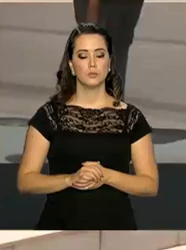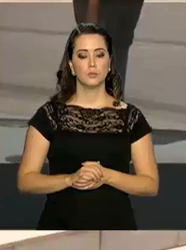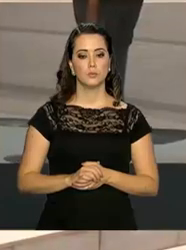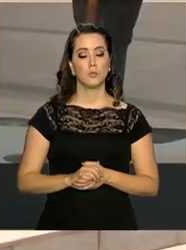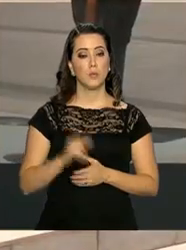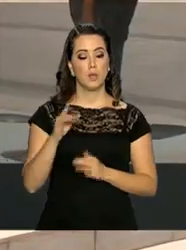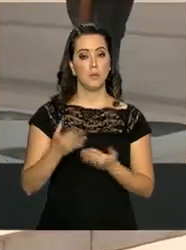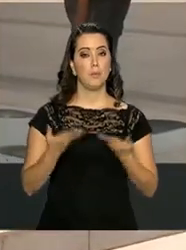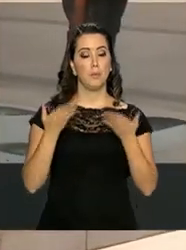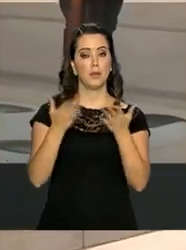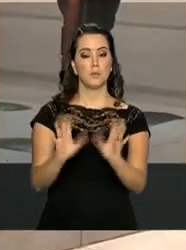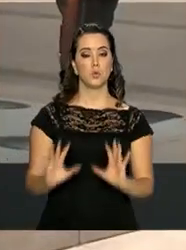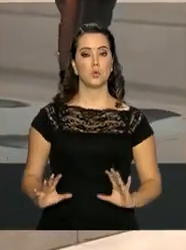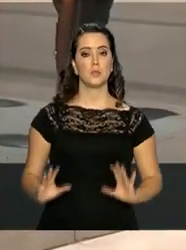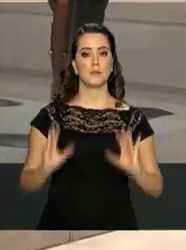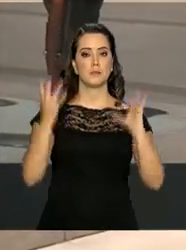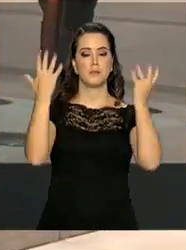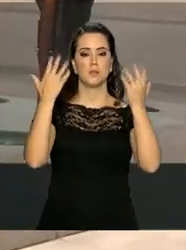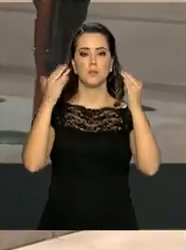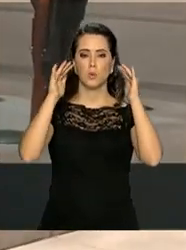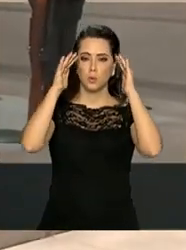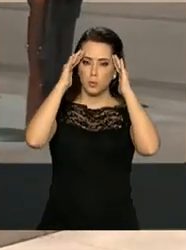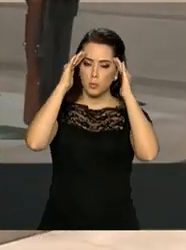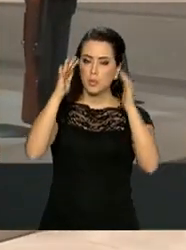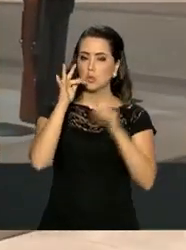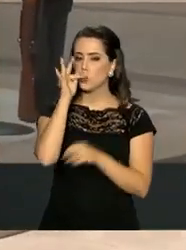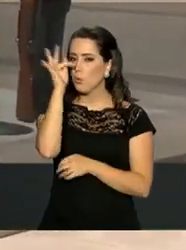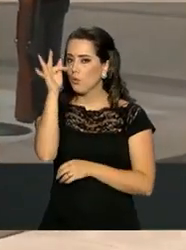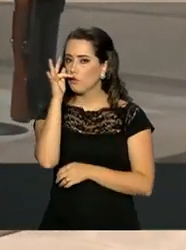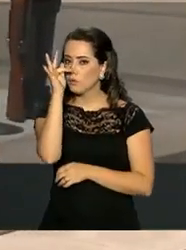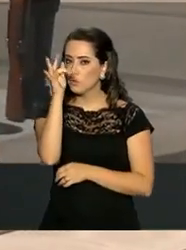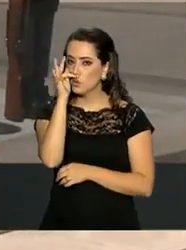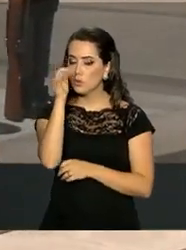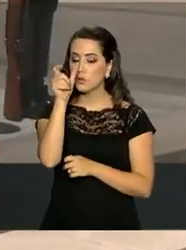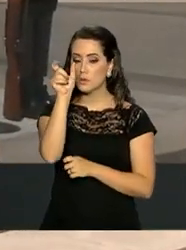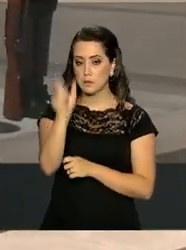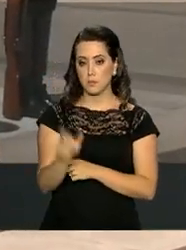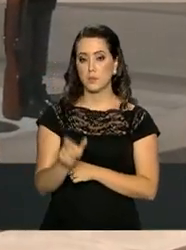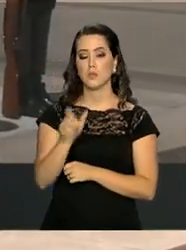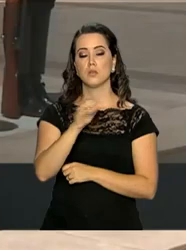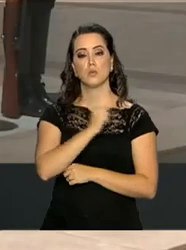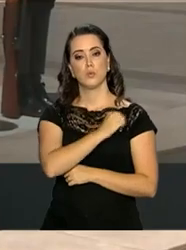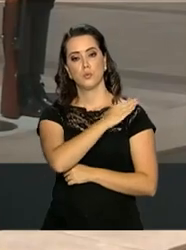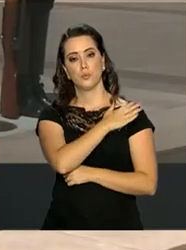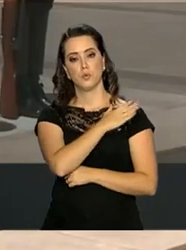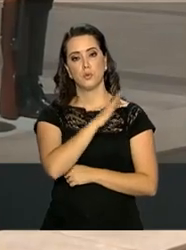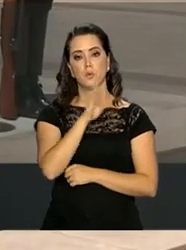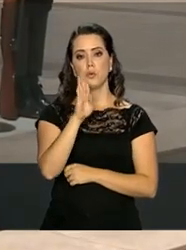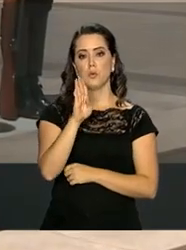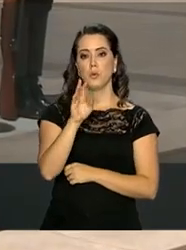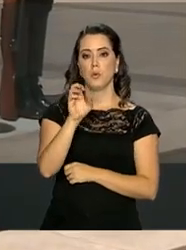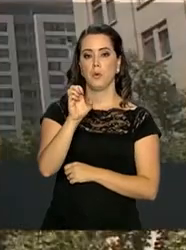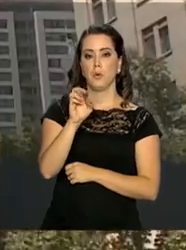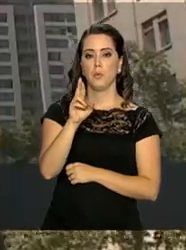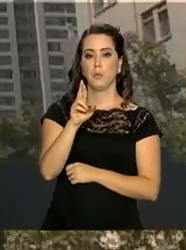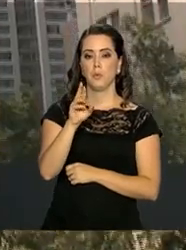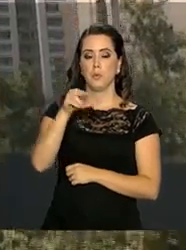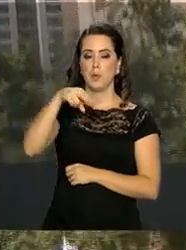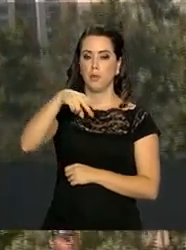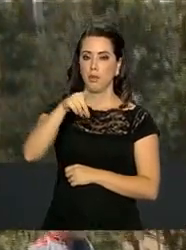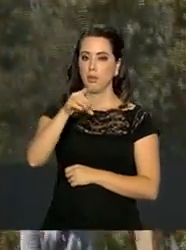Ele participou de uma cerimônia em que colocou flores no monumento em homenagem ao general Bernardo O. Higgins,